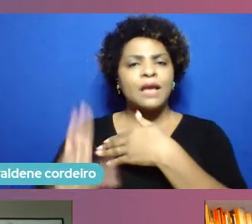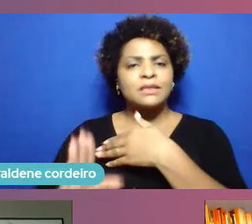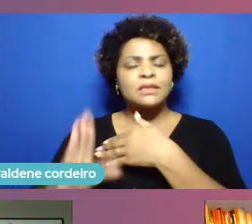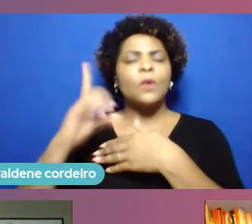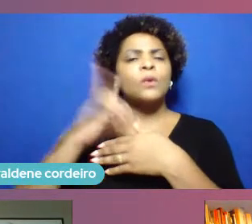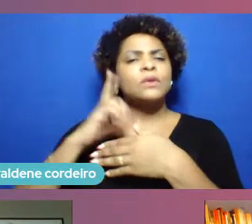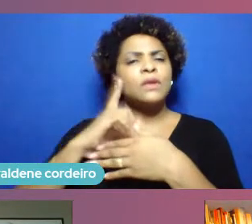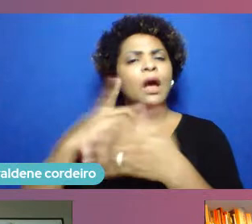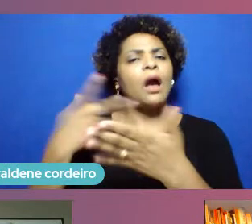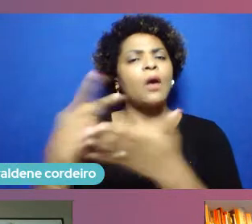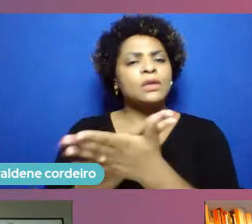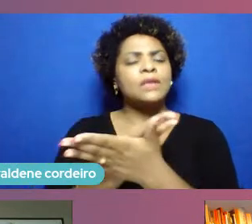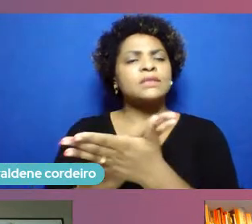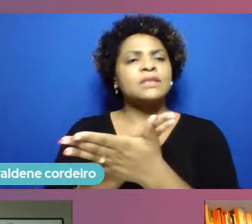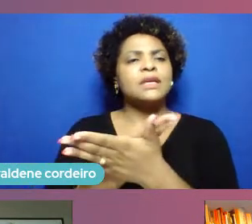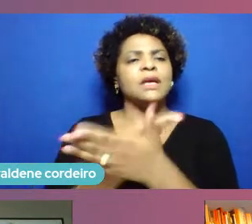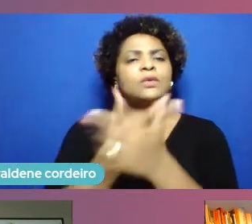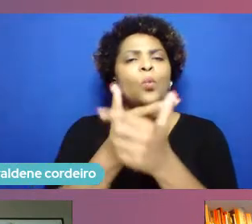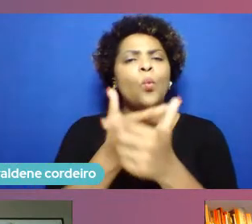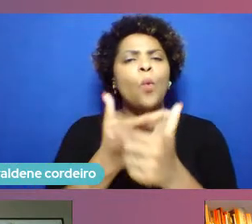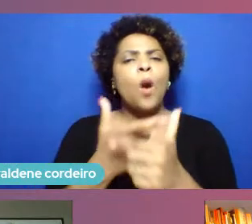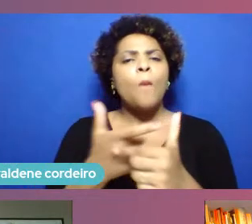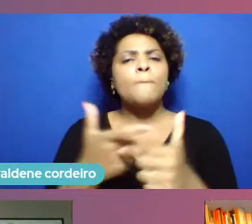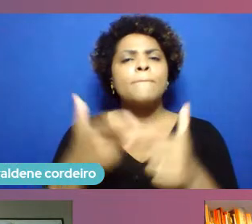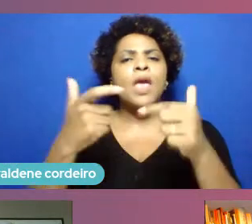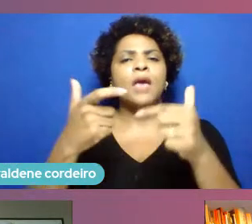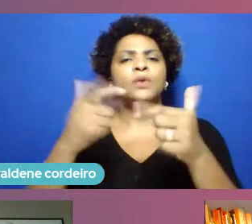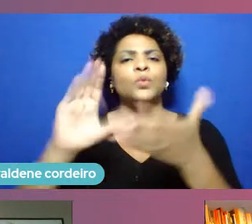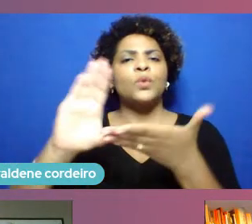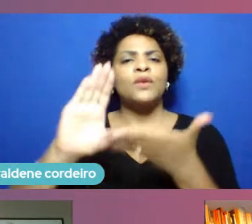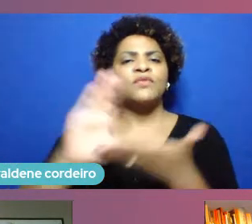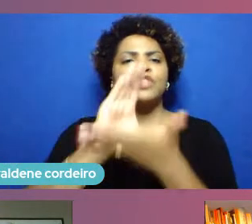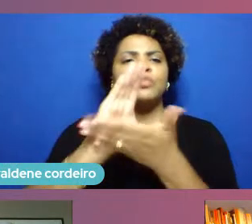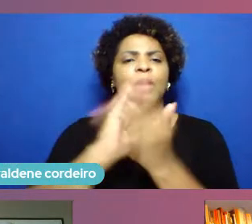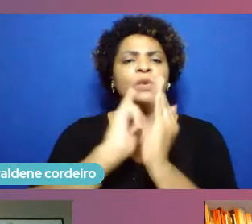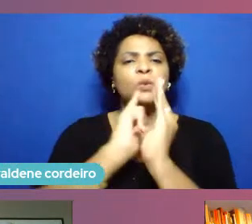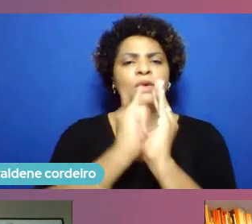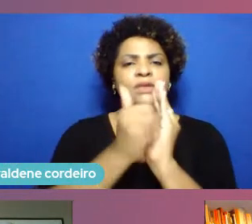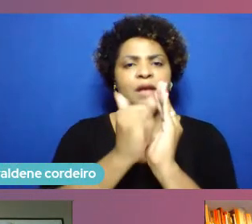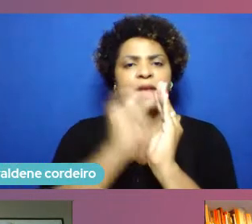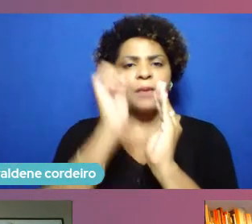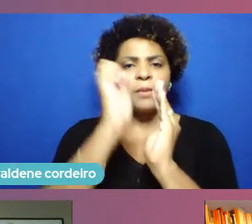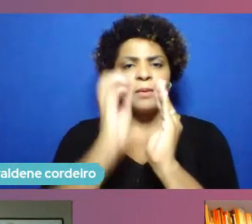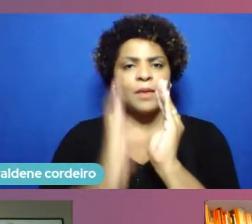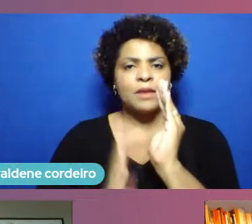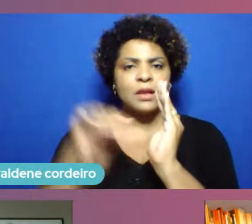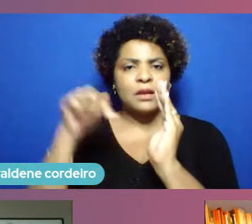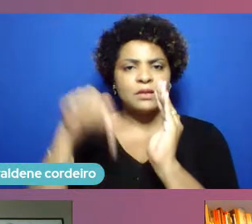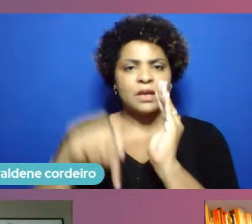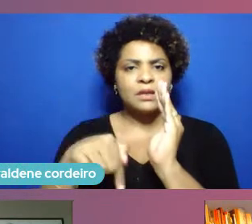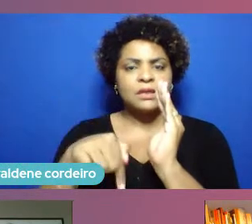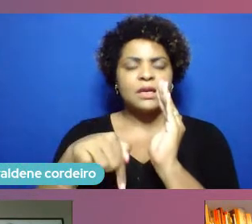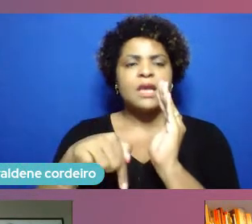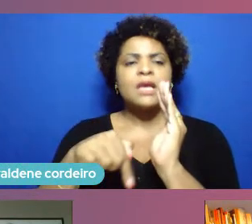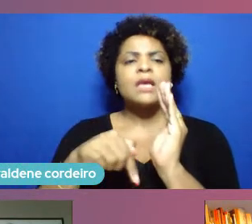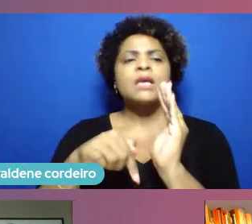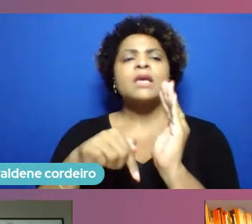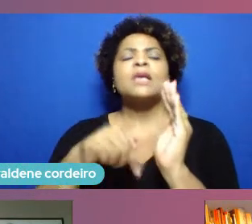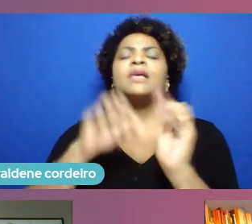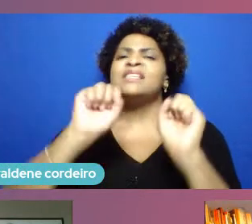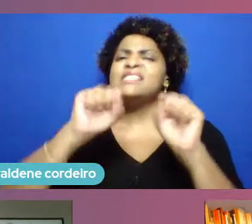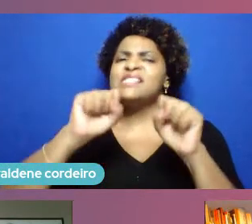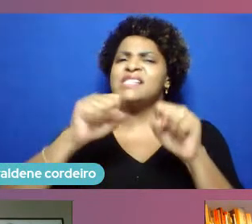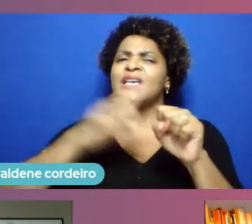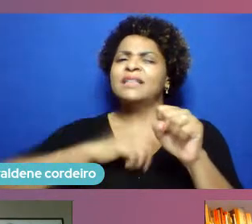o aumento do investimento em store caps brasileiros, e muitas dessas venture caps olhando para essa